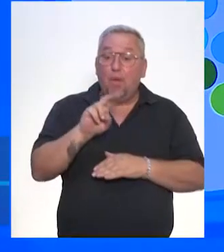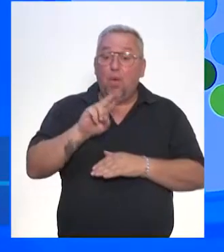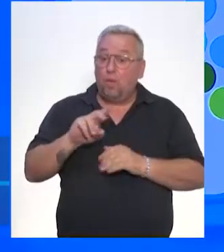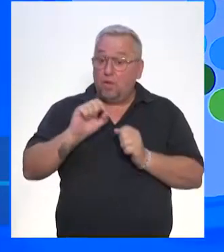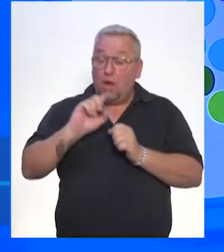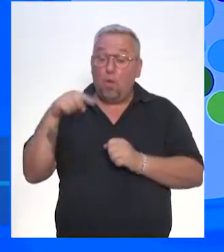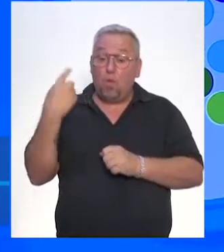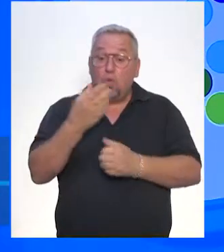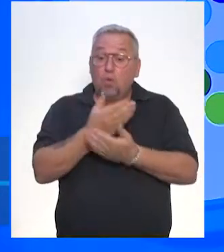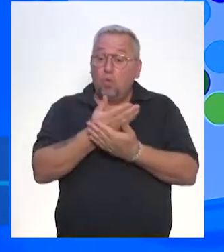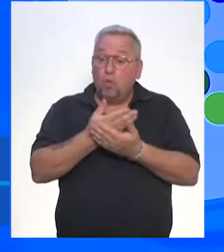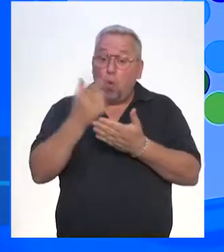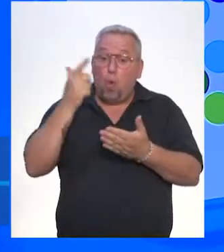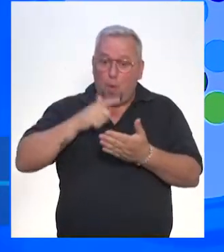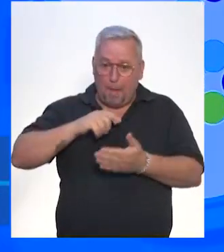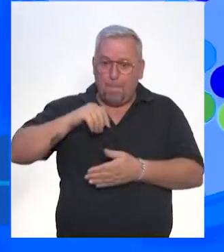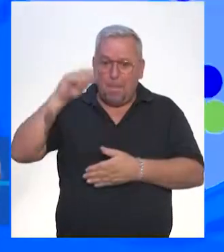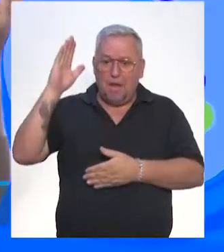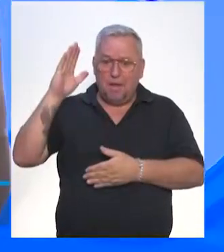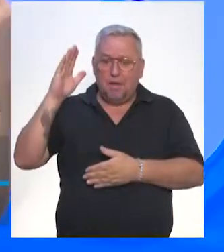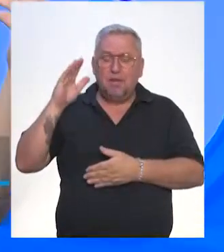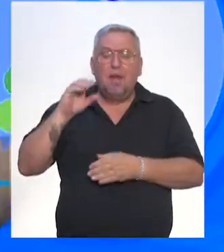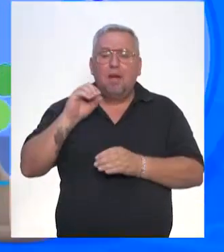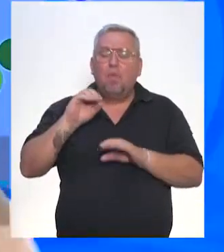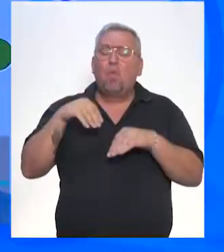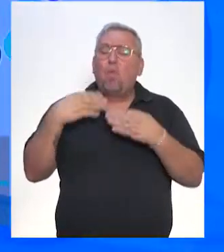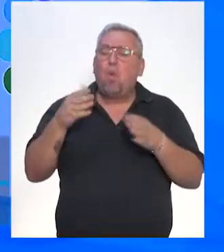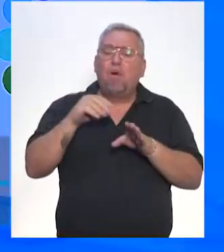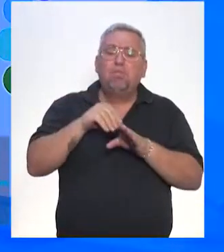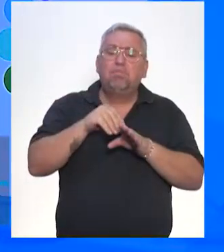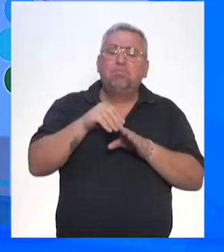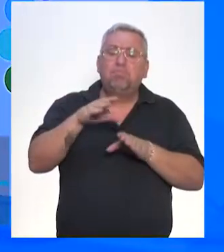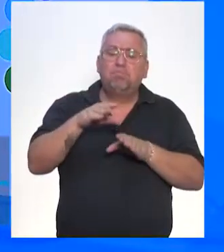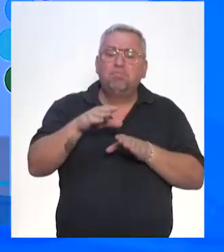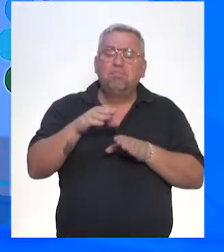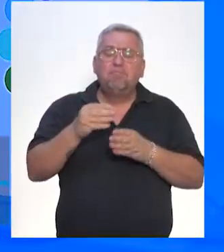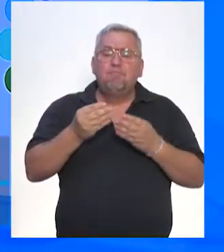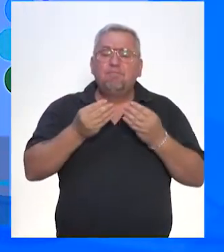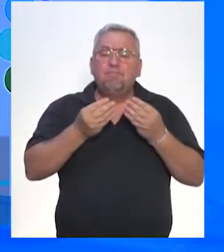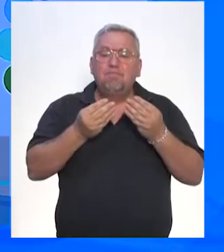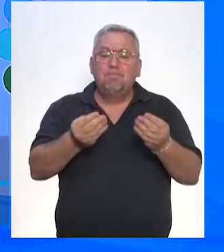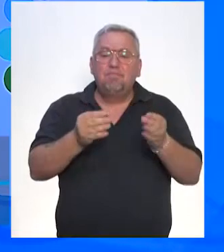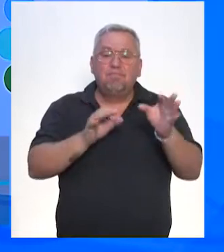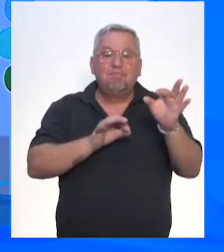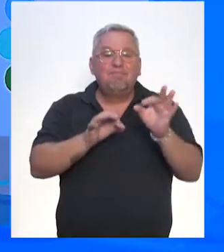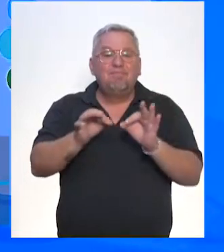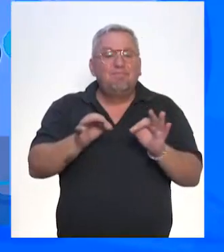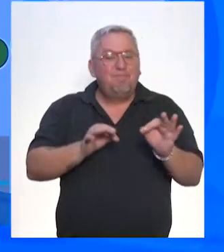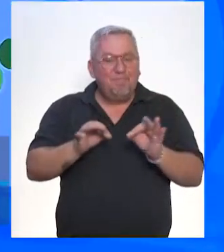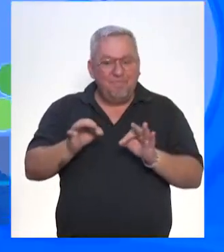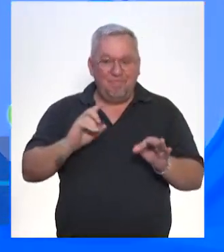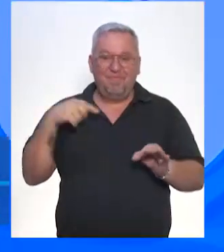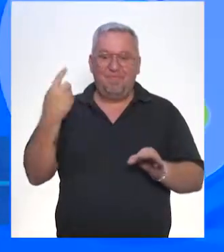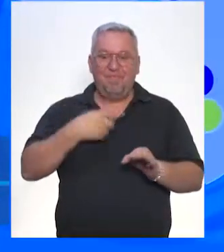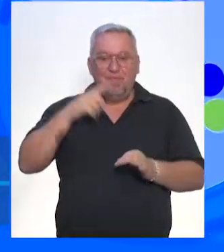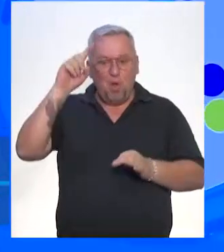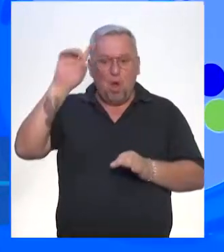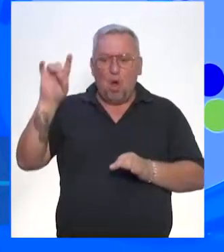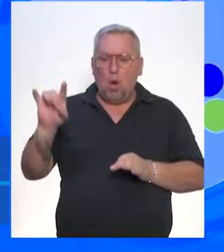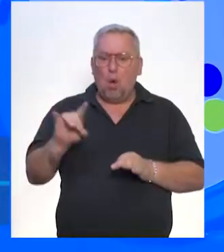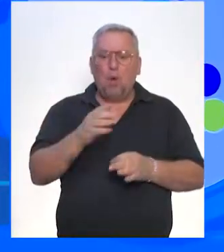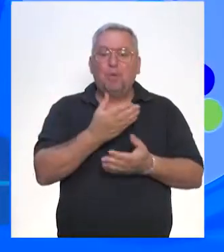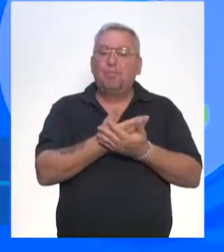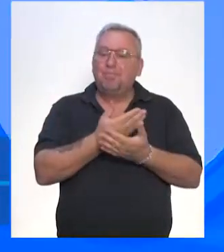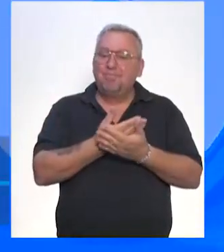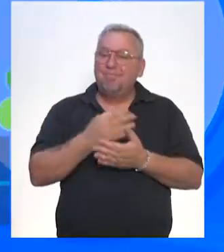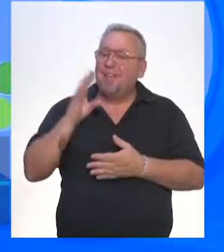nosso estudo render mais, que dicas será que a gente vai receber para organizar então a nossa rotina de estudos.